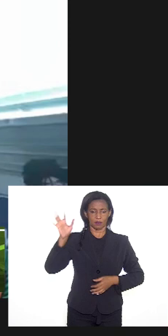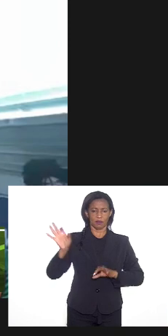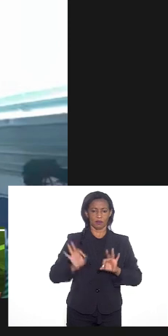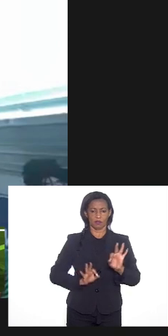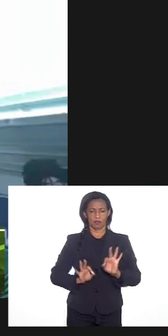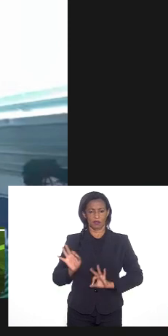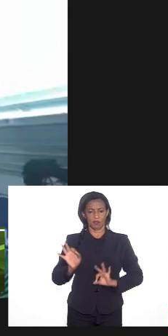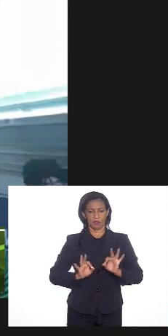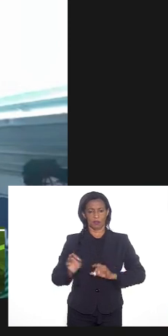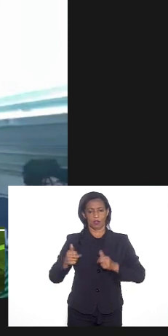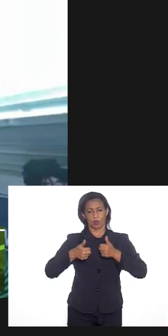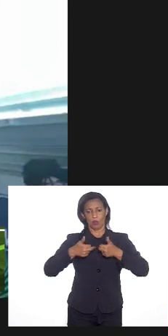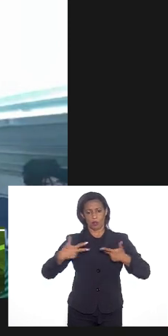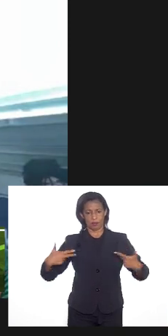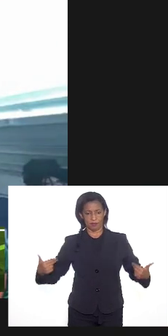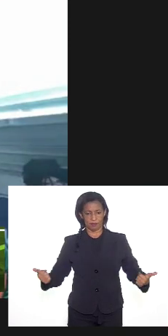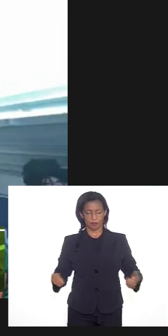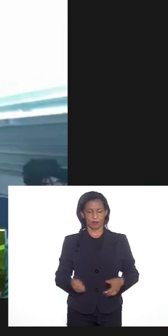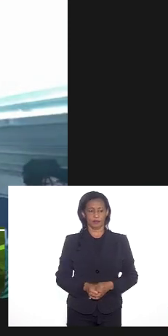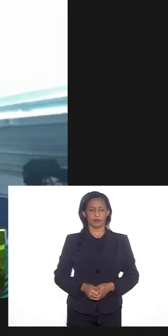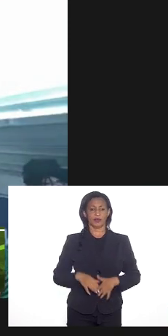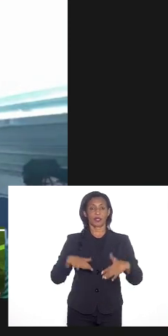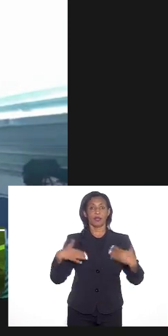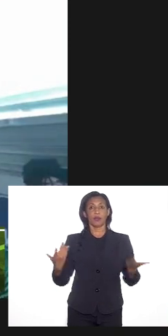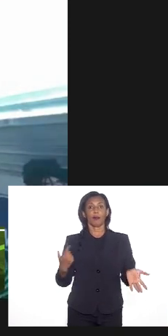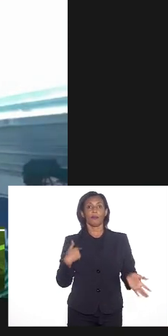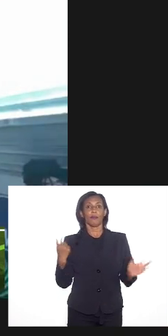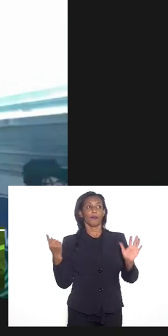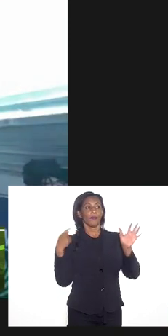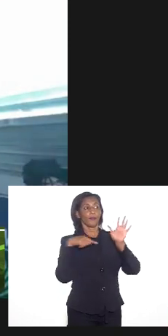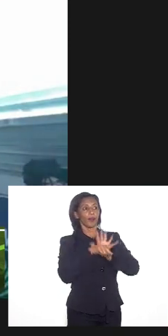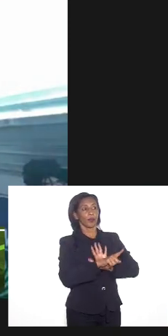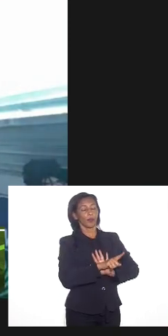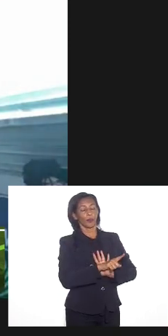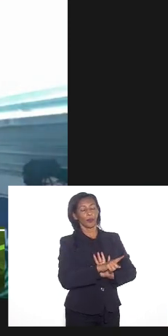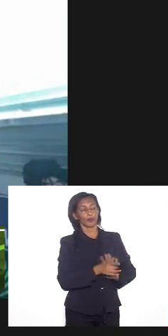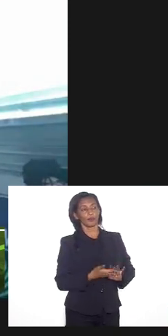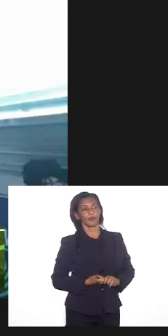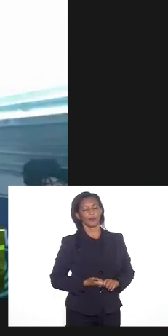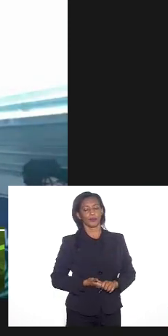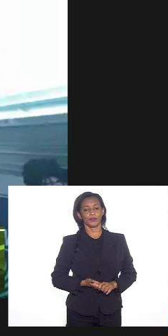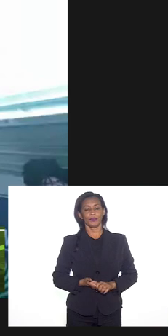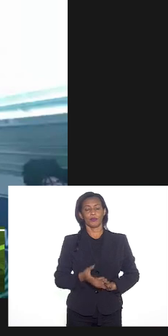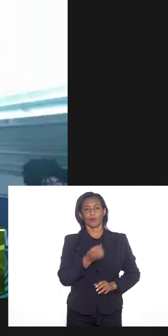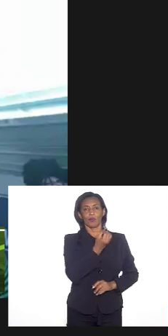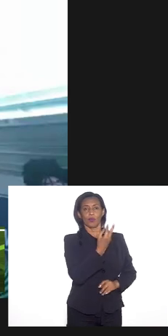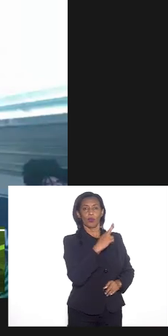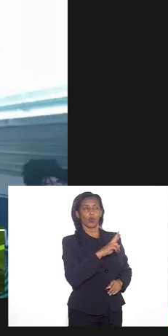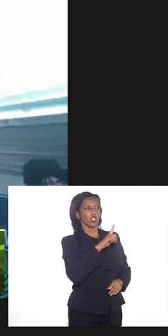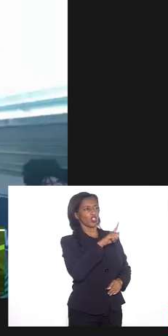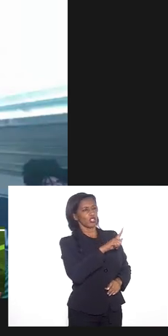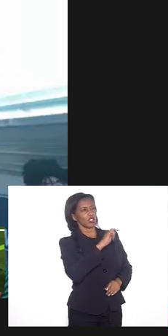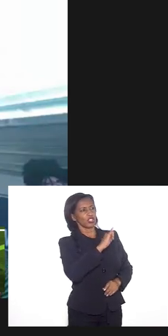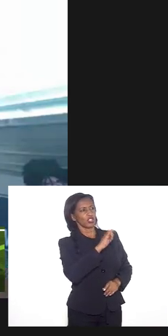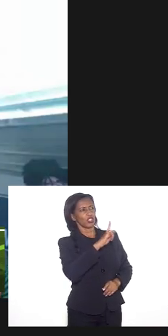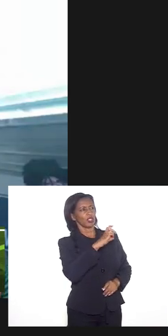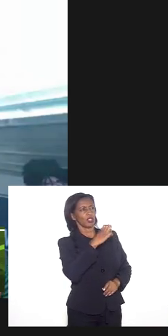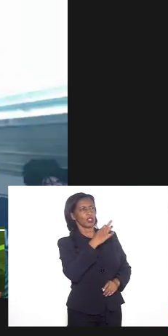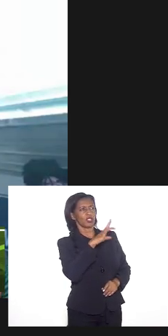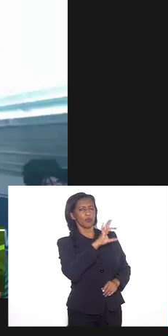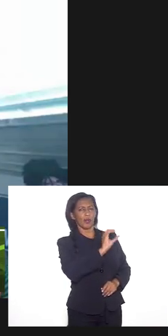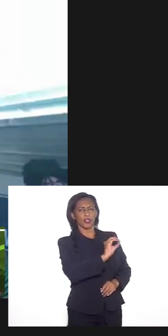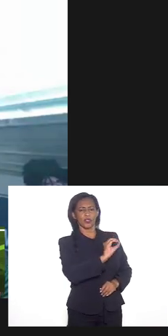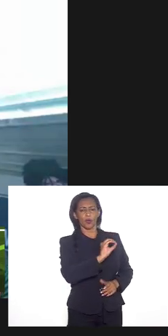mais qualificada então a minha pergunta ia para o doutor Gilbert inclusive